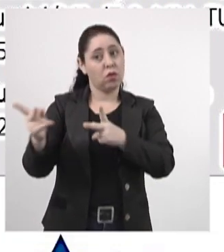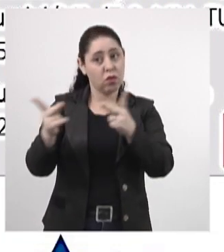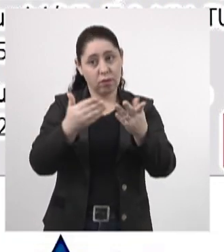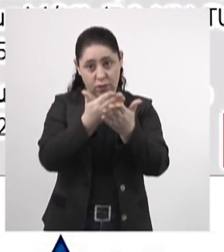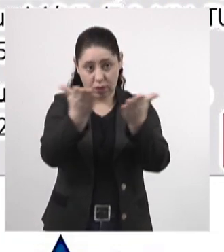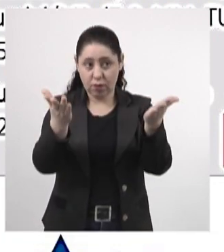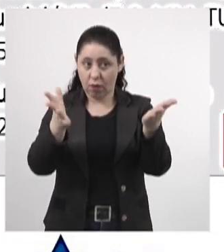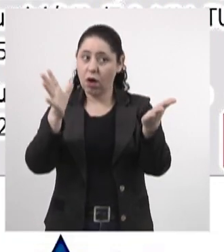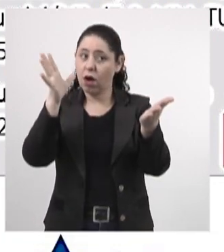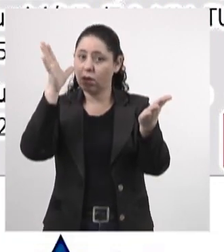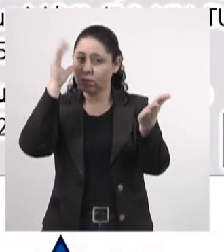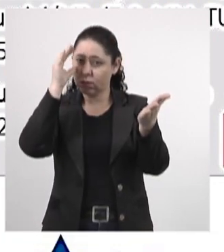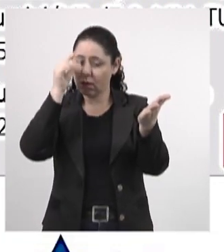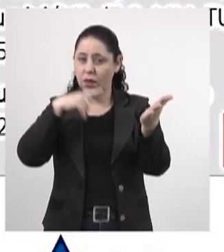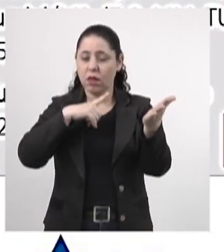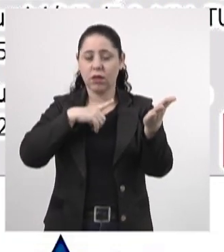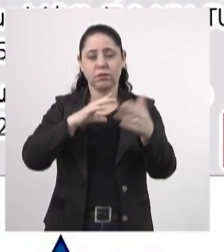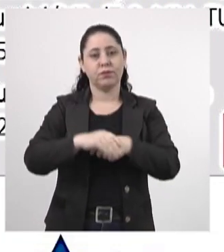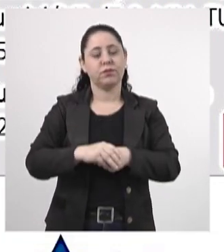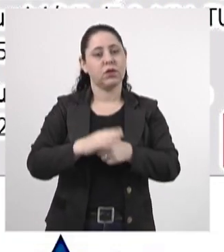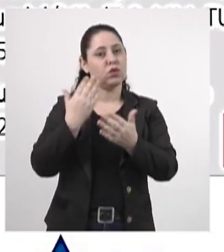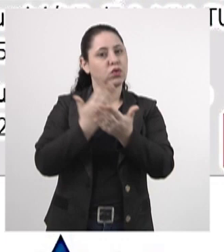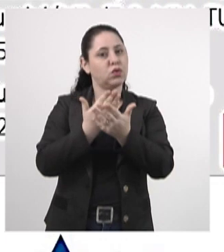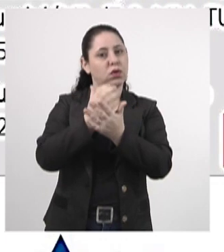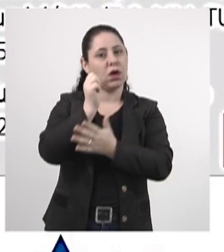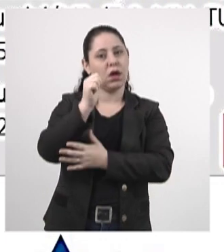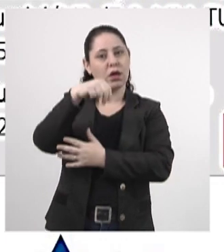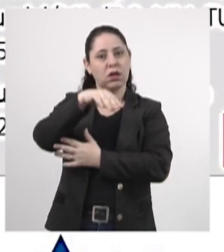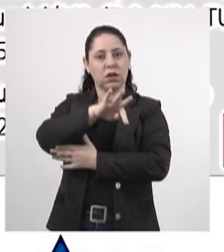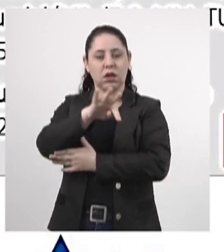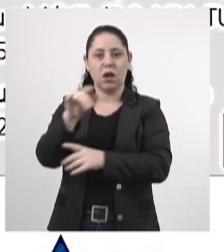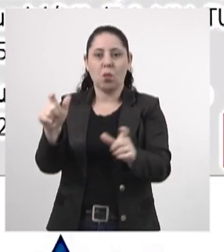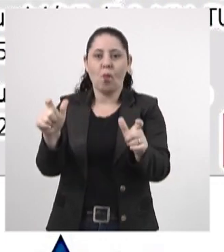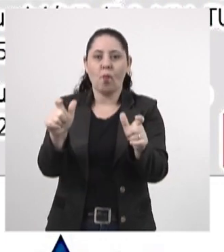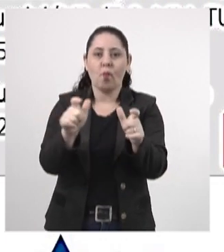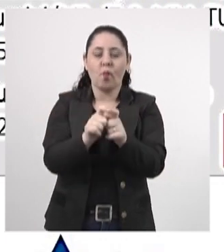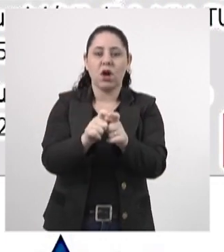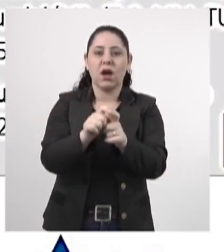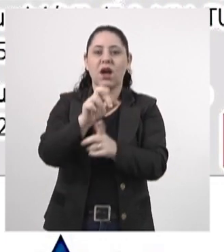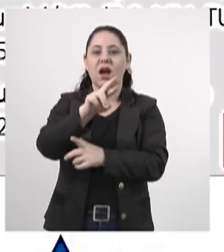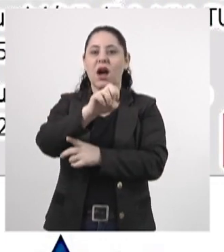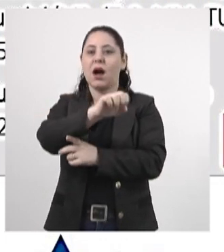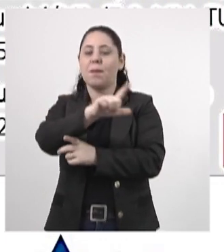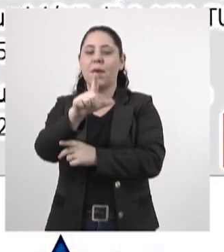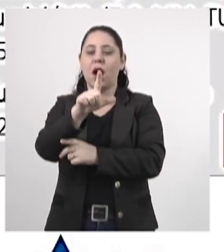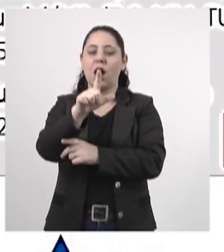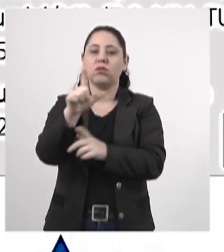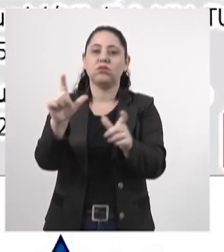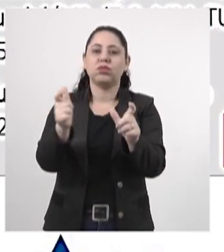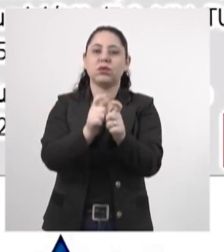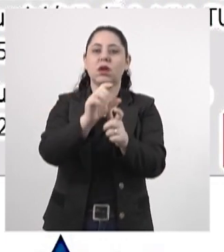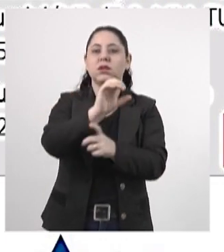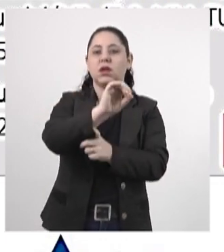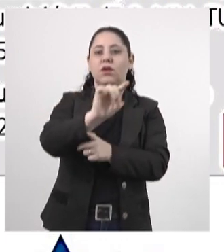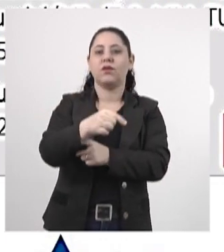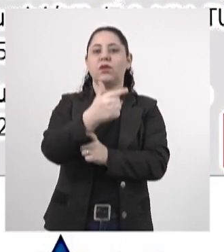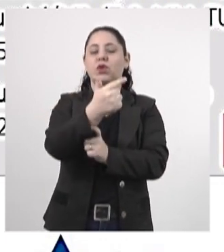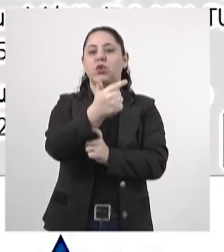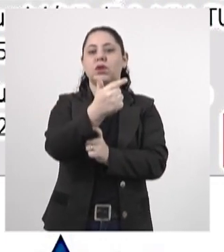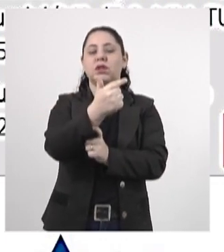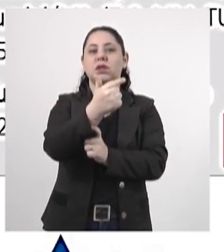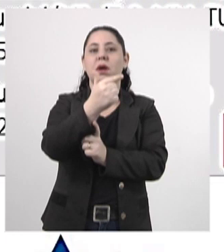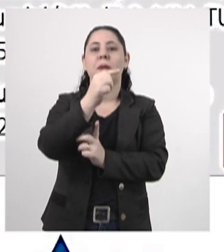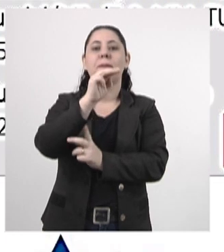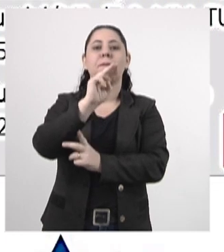que ali no estudo da NTT, ele diz assim, reduzido, ramal de Campo Grande e Ponta Porã teria 0,2 milhão